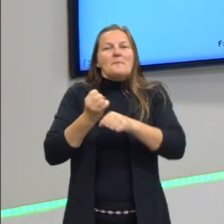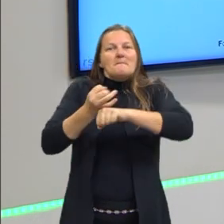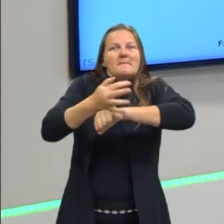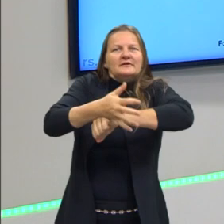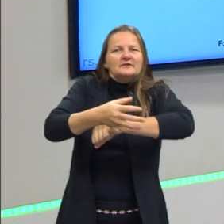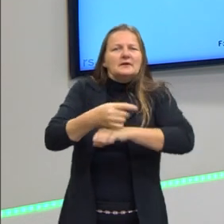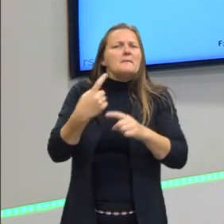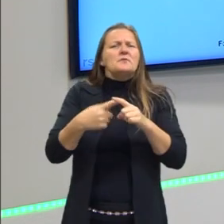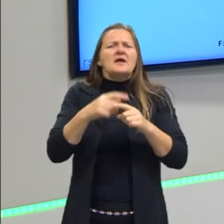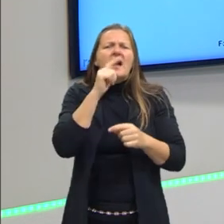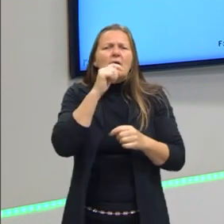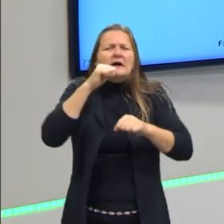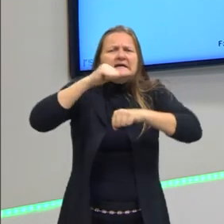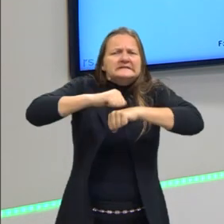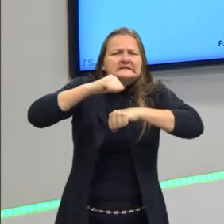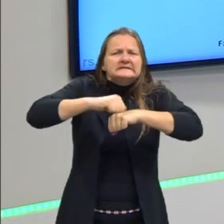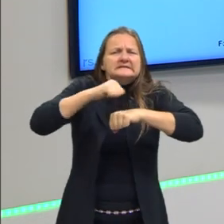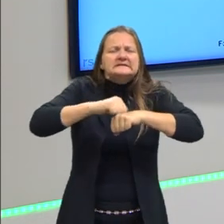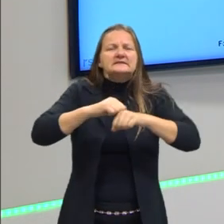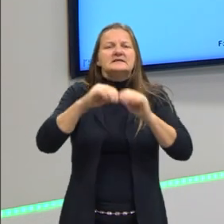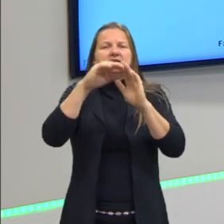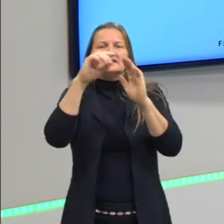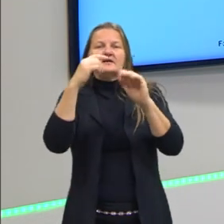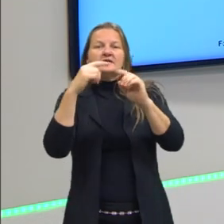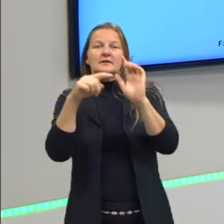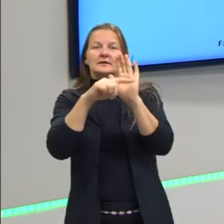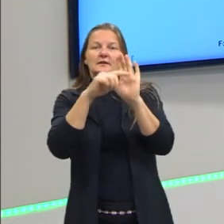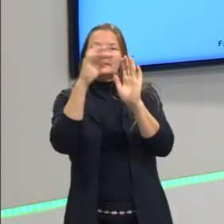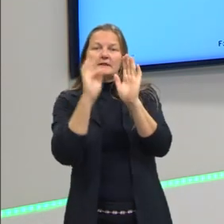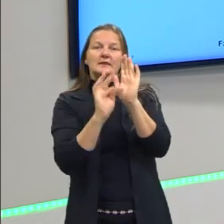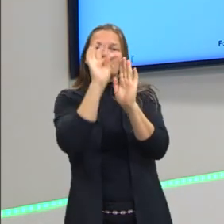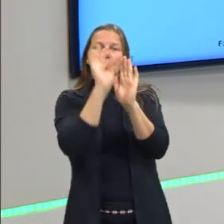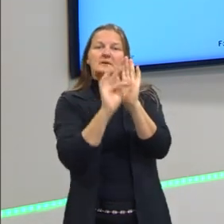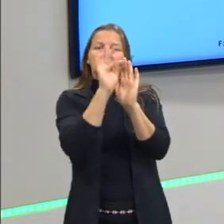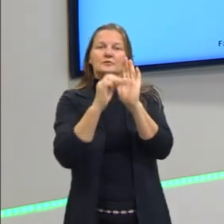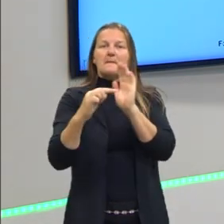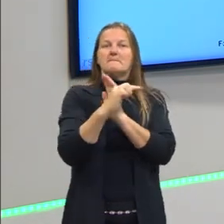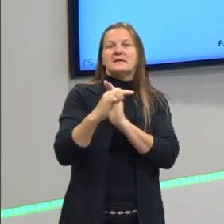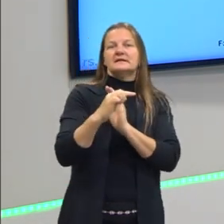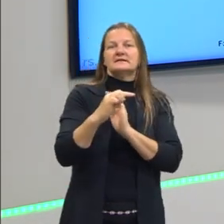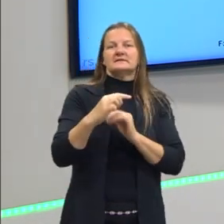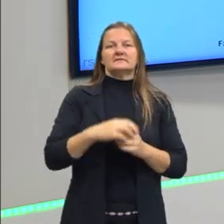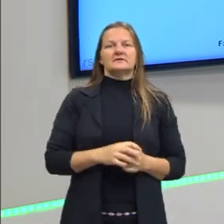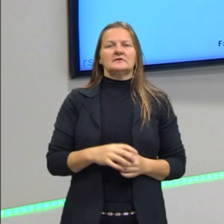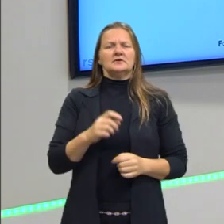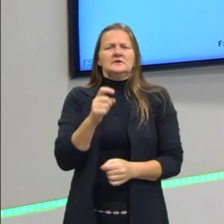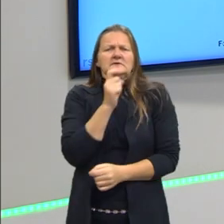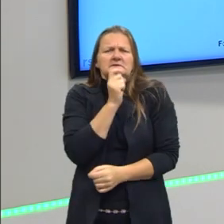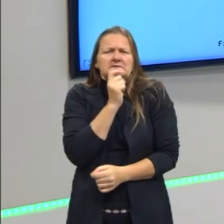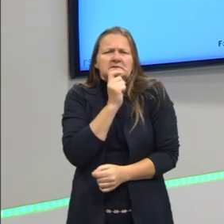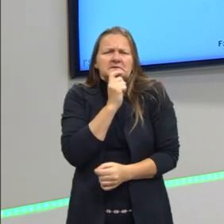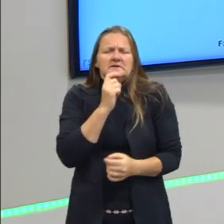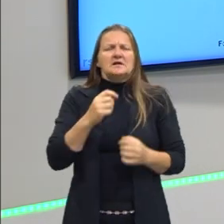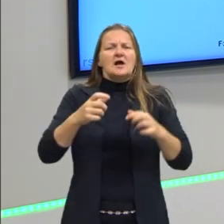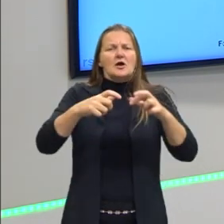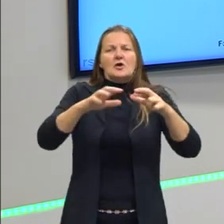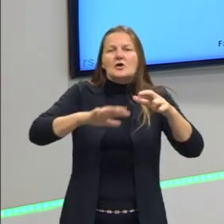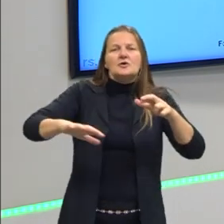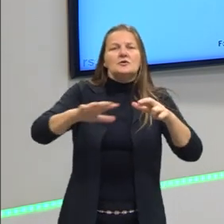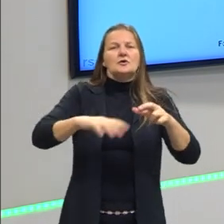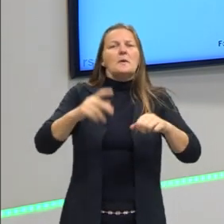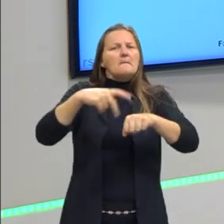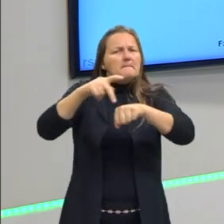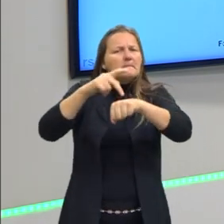congela se chega abaixo de zero? Por será que nessas regiões de inverno rigoroso, não somente aqui do Sul, mas em